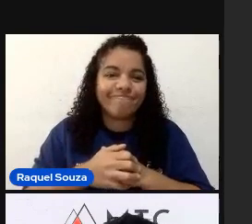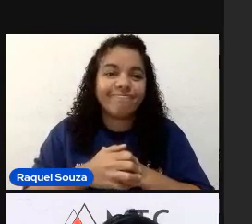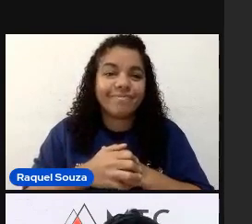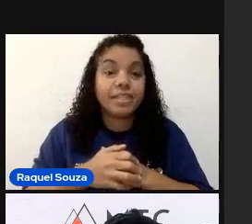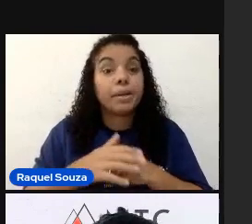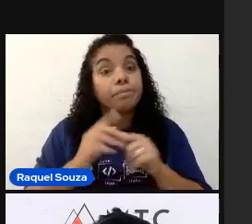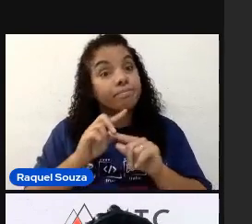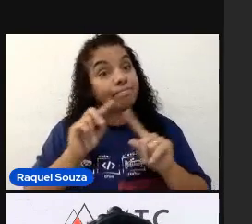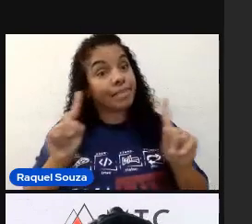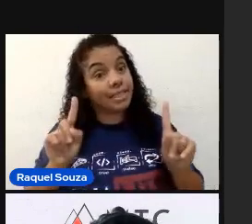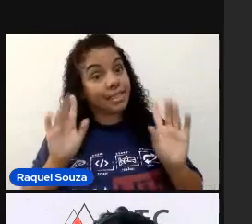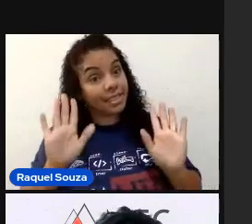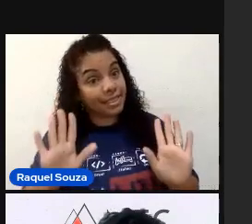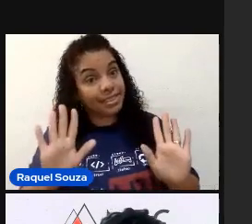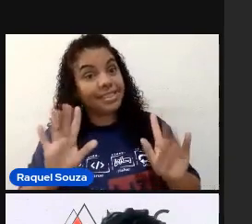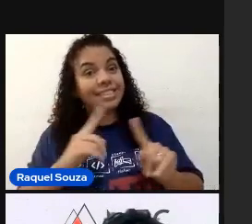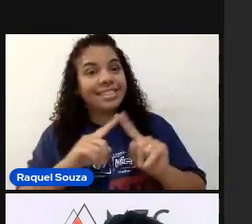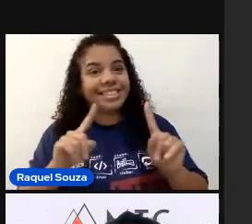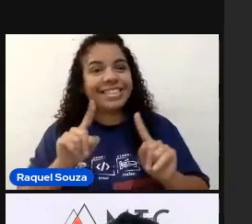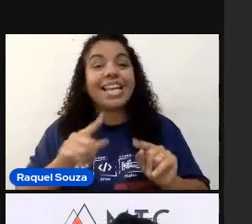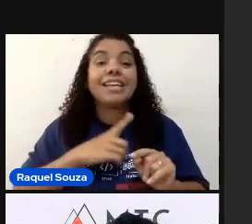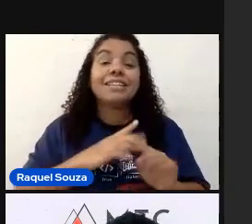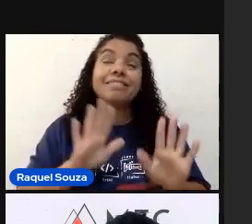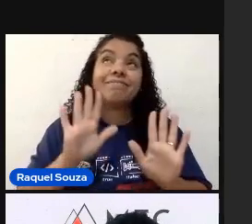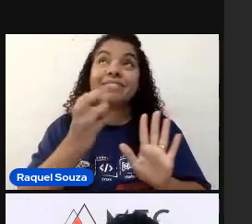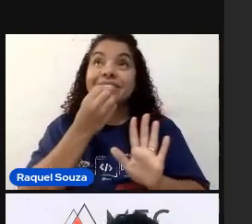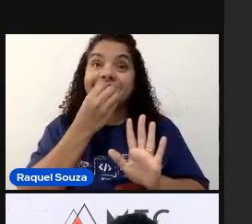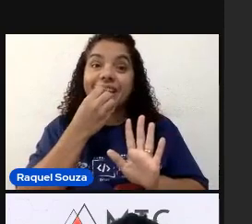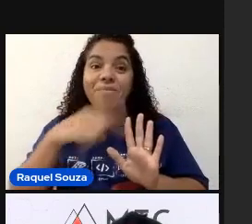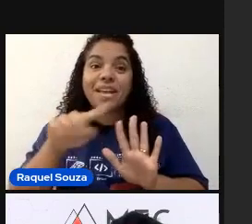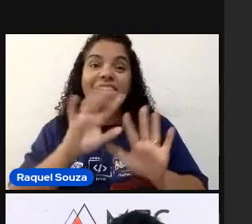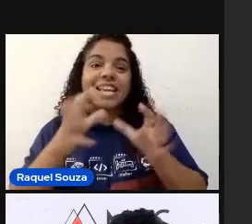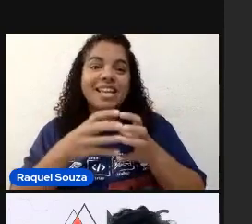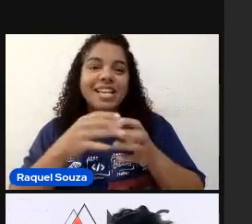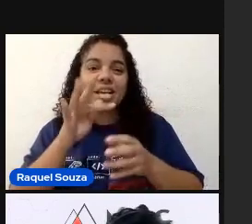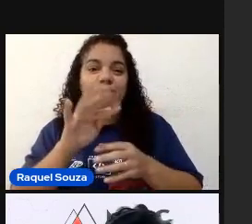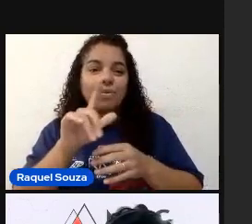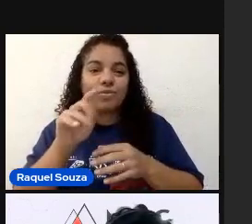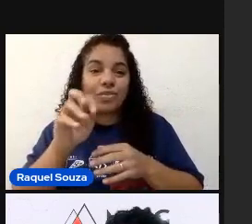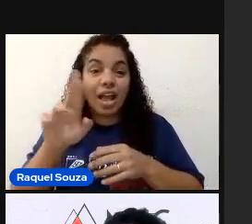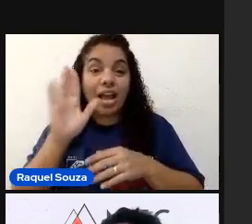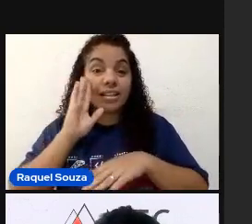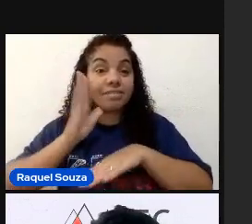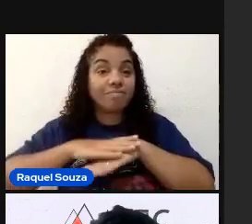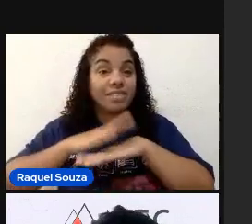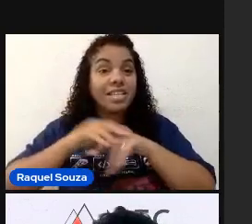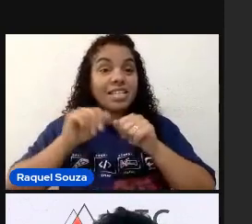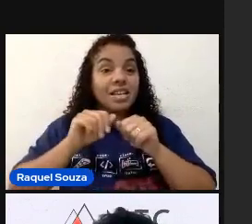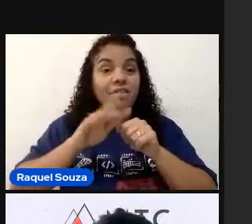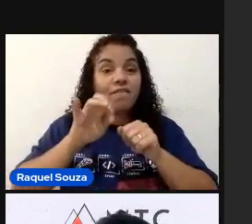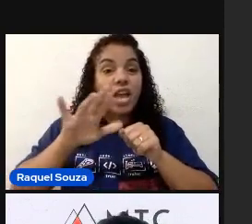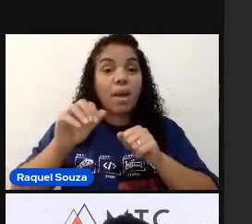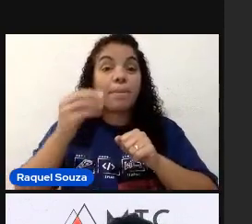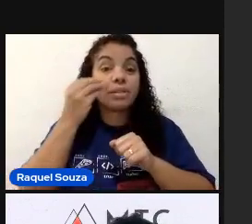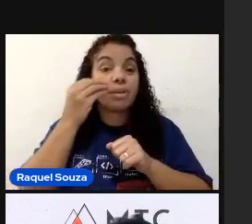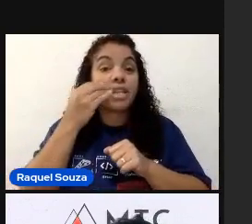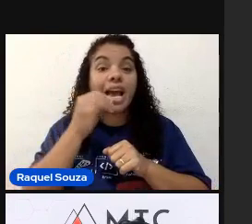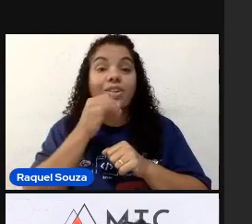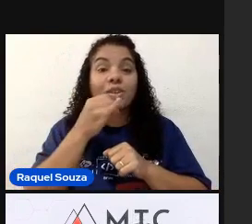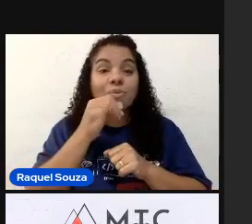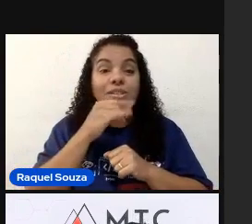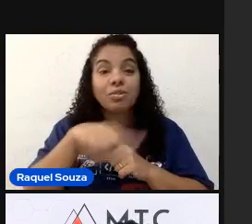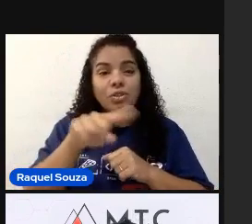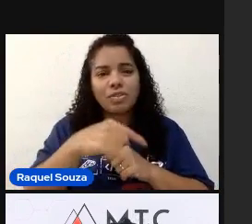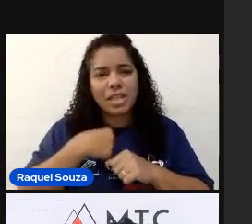Mas, ainda bem... A equipe do Flutter desenvolveu uma ferramenta para testes de automação. Então, você